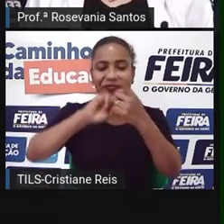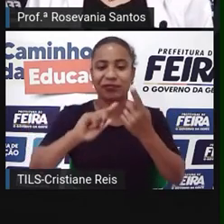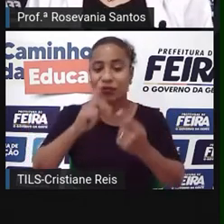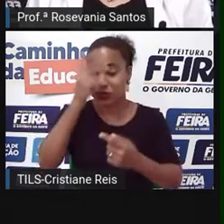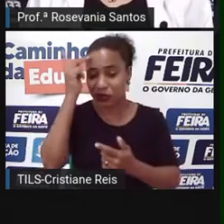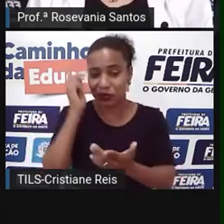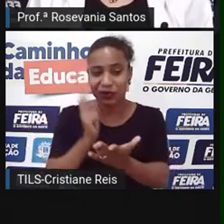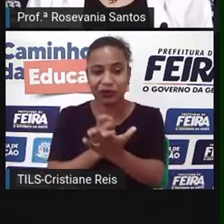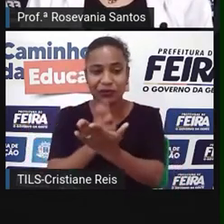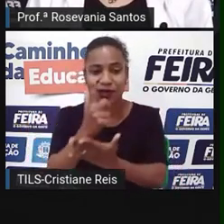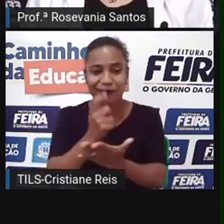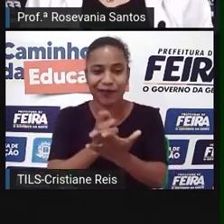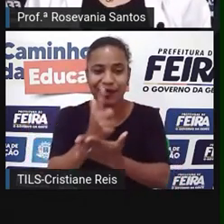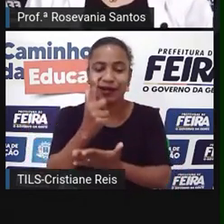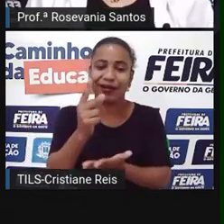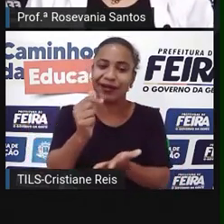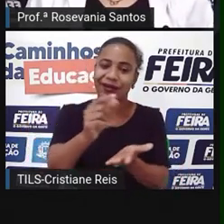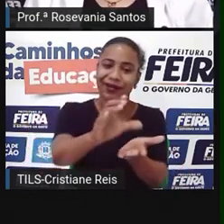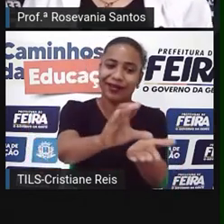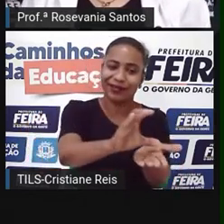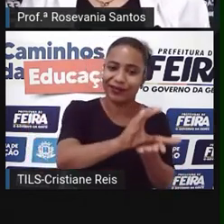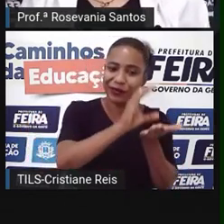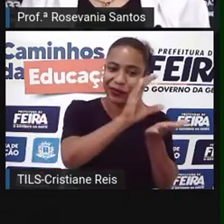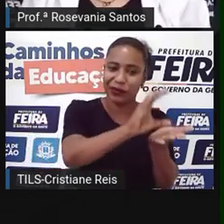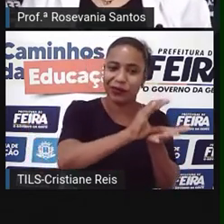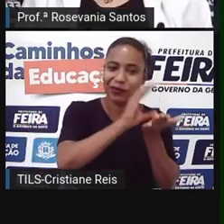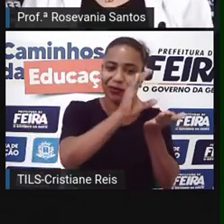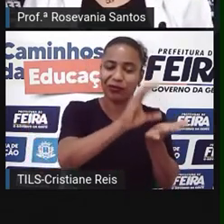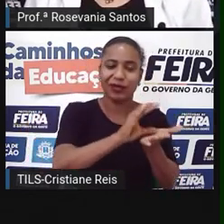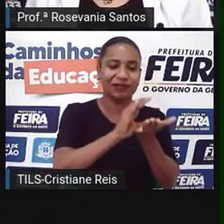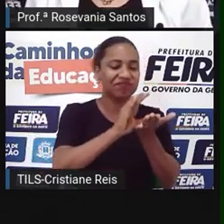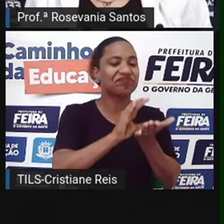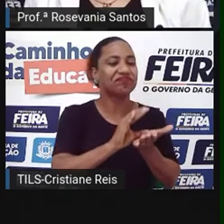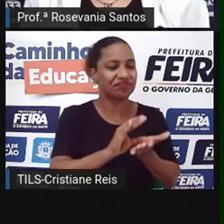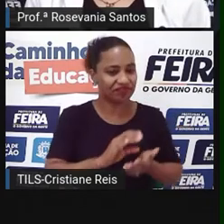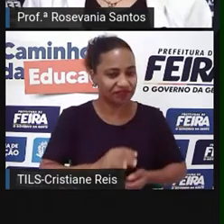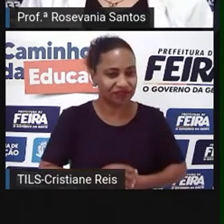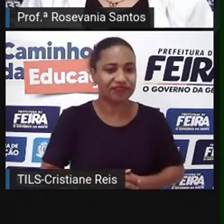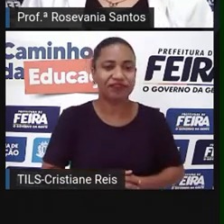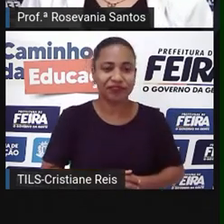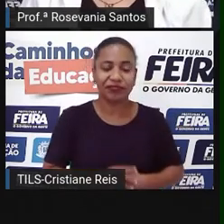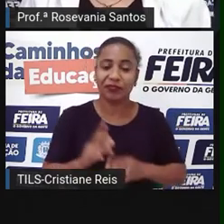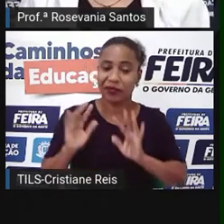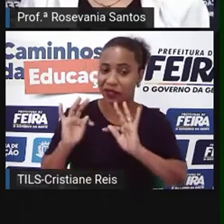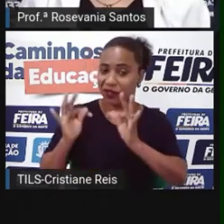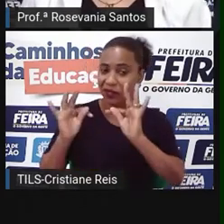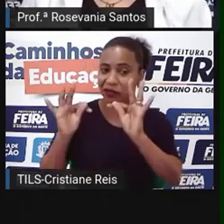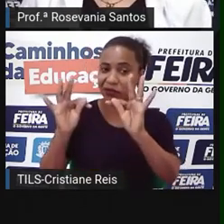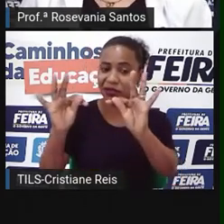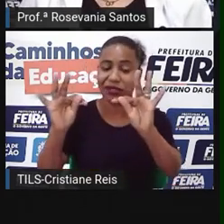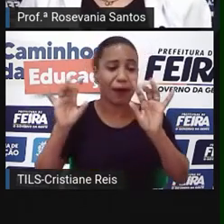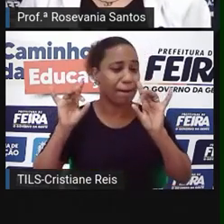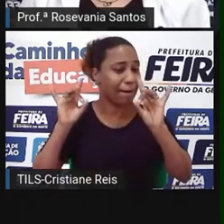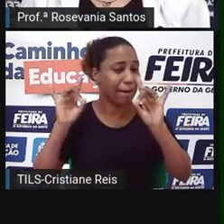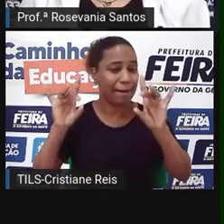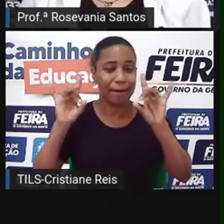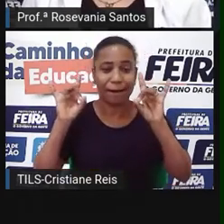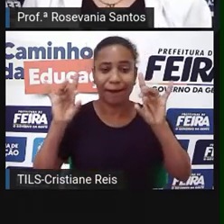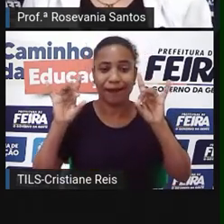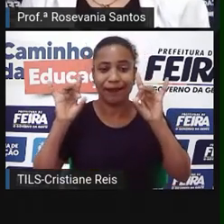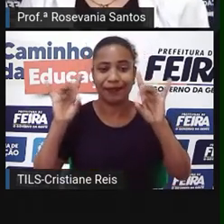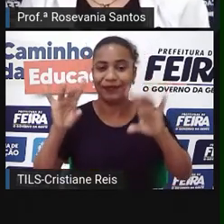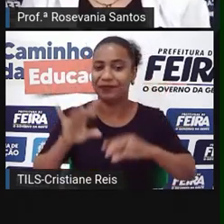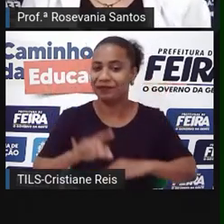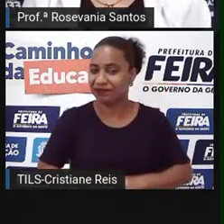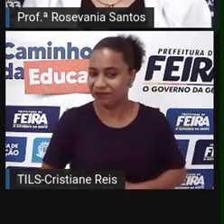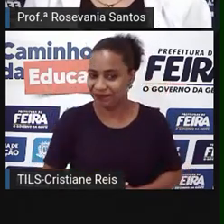produtos. E os lucros voltam para eles ali. Então, são produtos de tecnologia de ponta, né? As